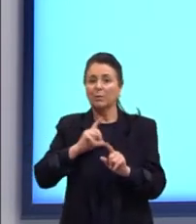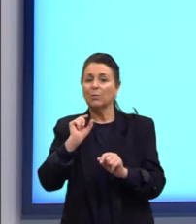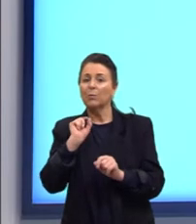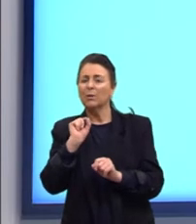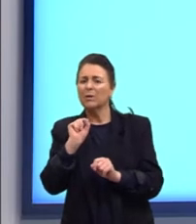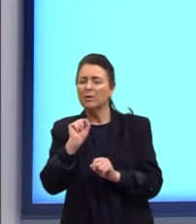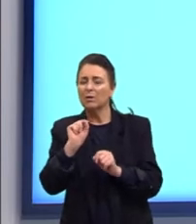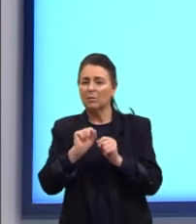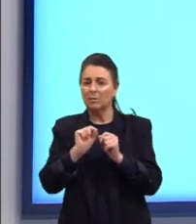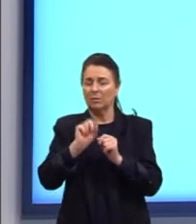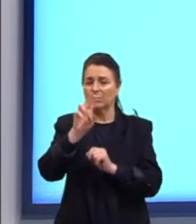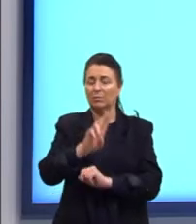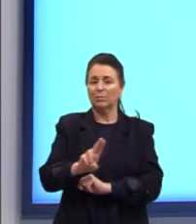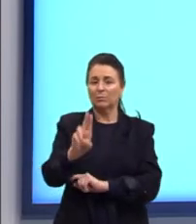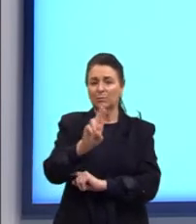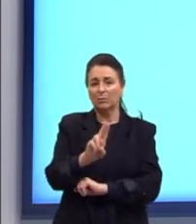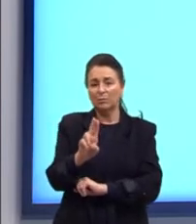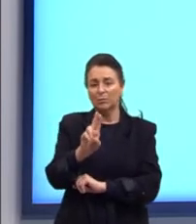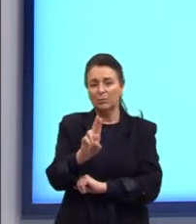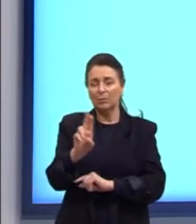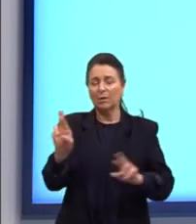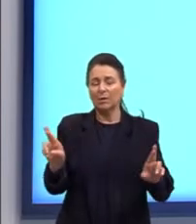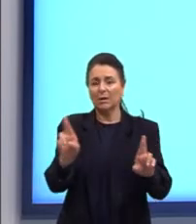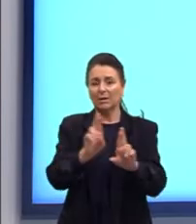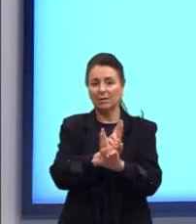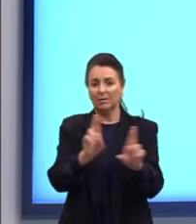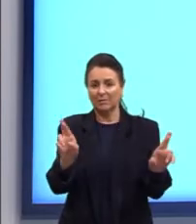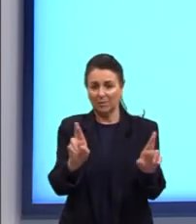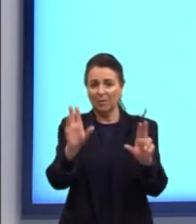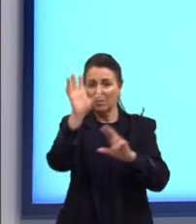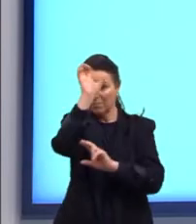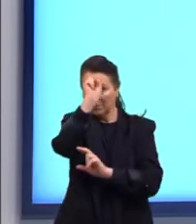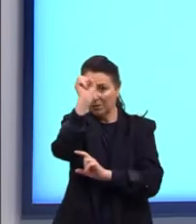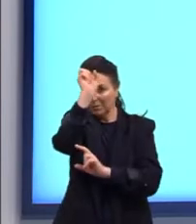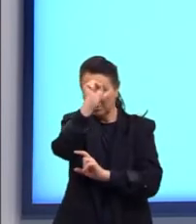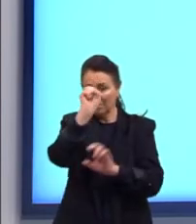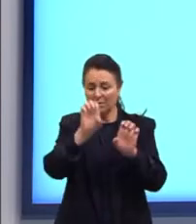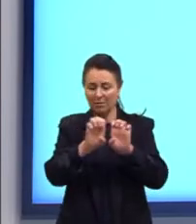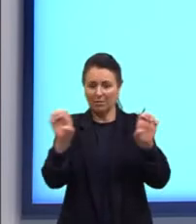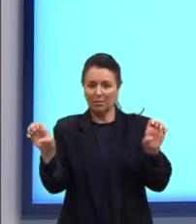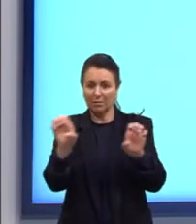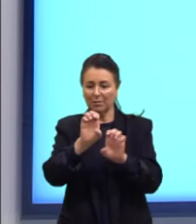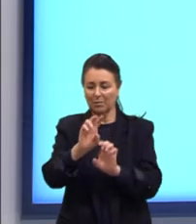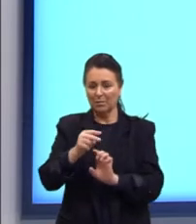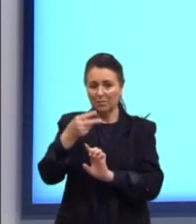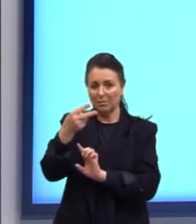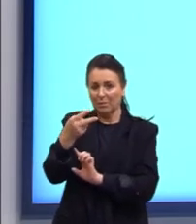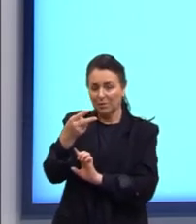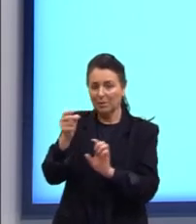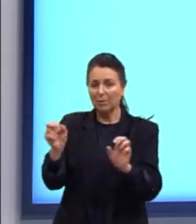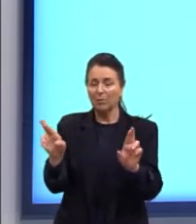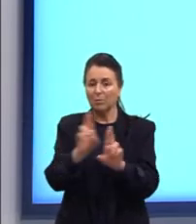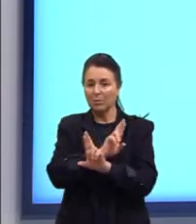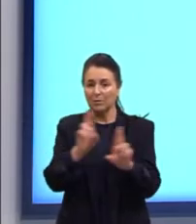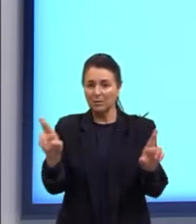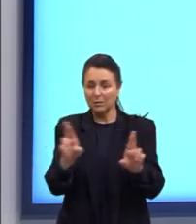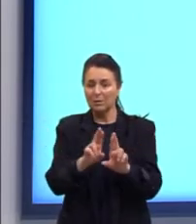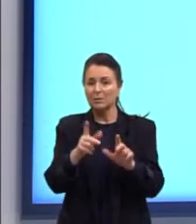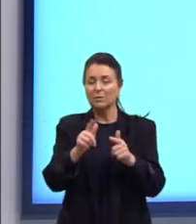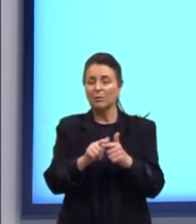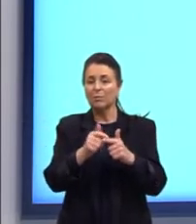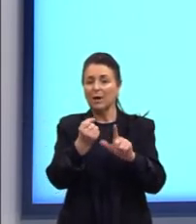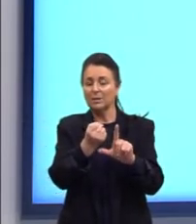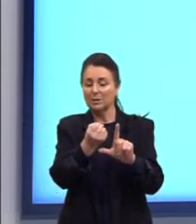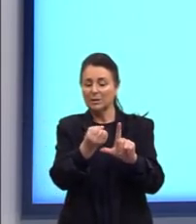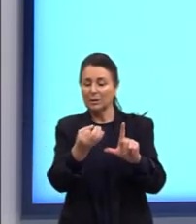nós temos é utilizar aquela relação que nós vimos das equações exponenciais com as equações logarítmicas.